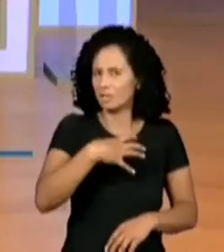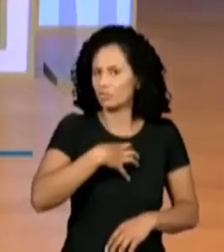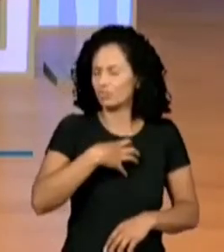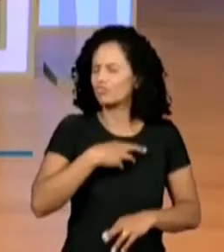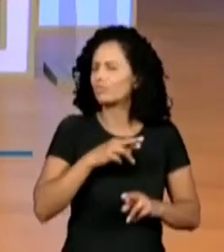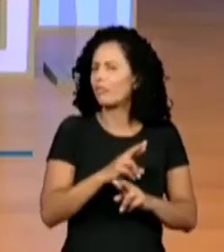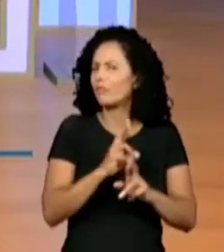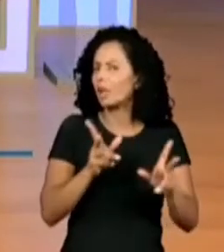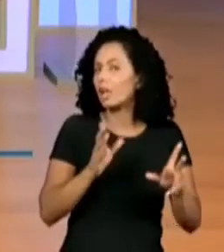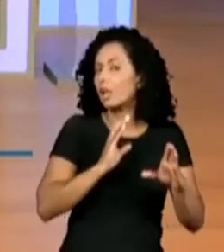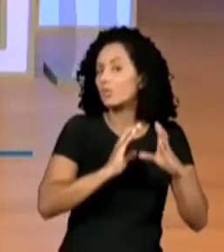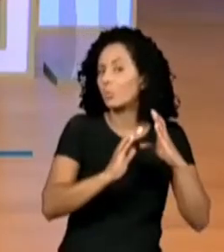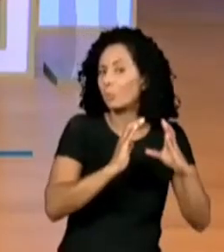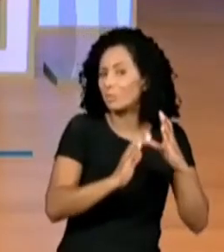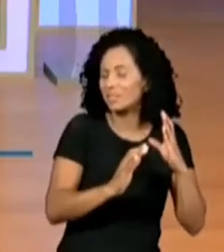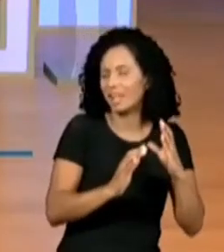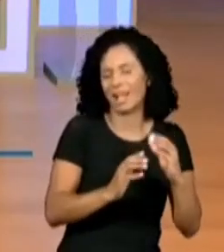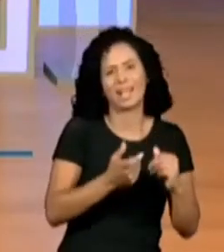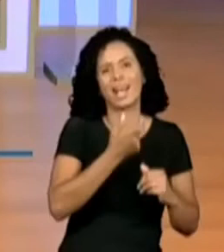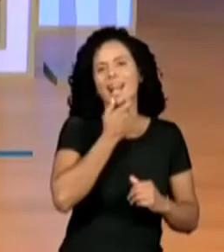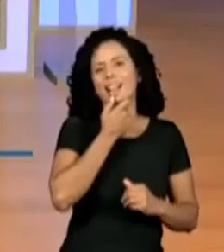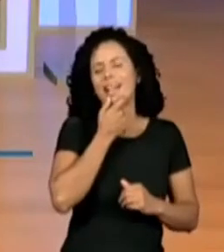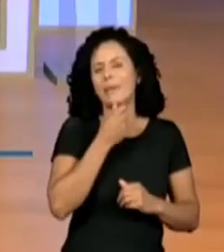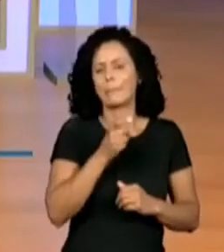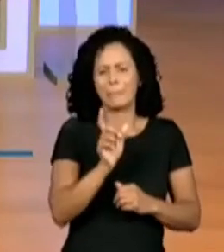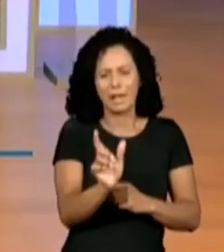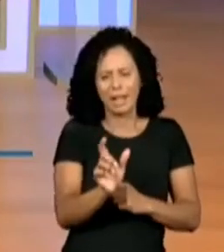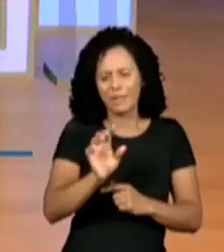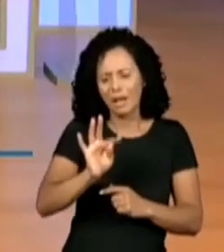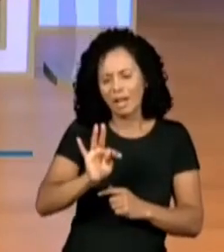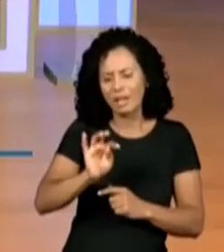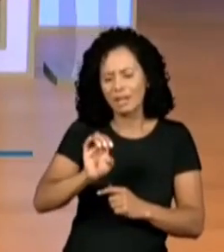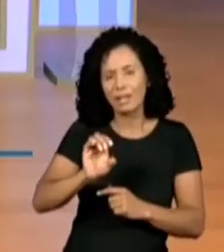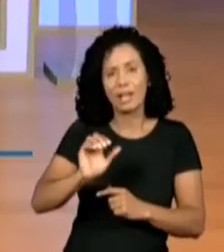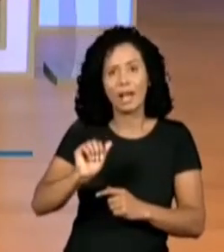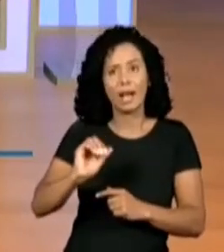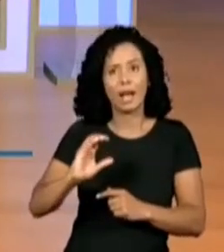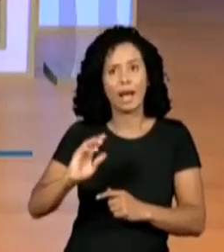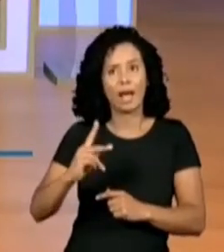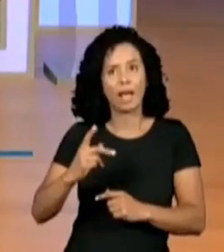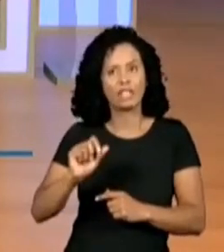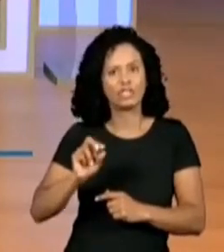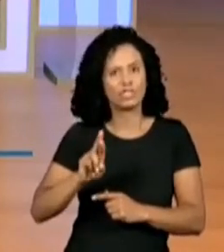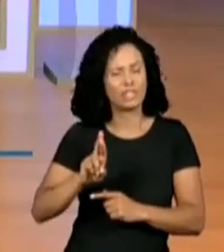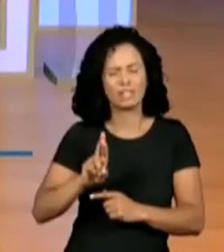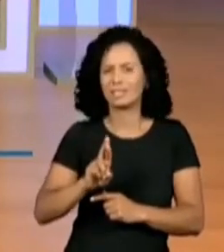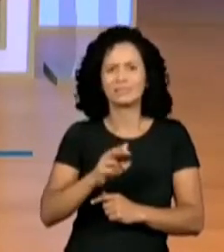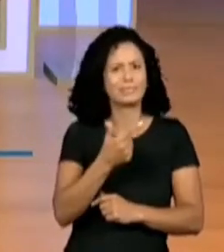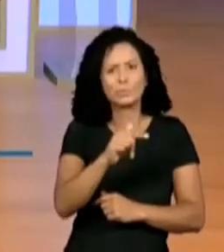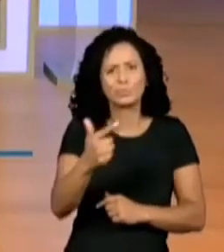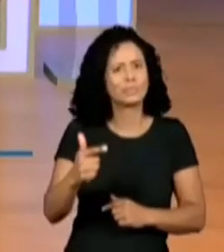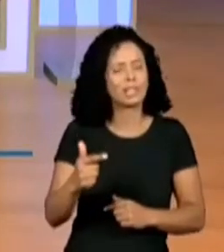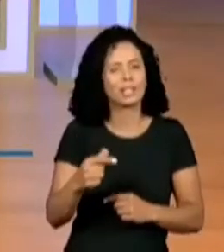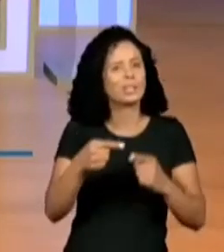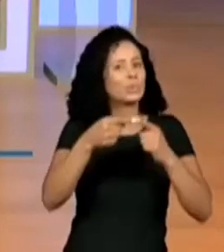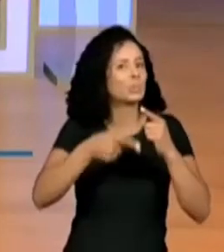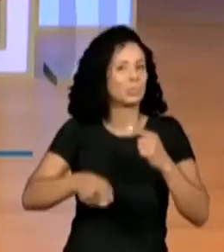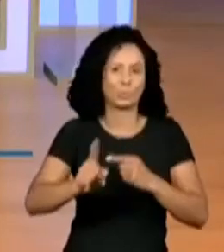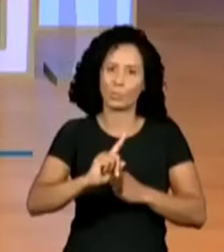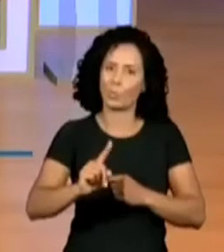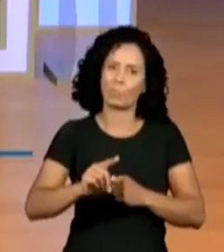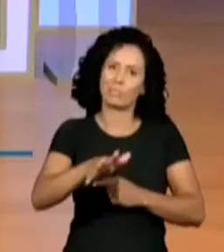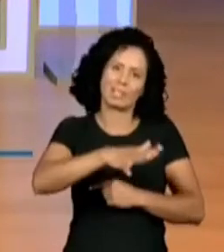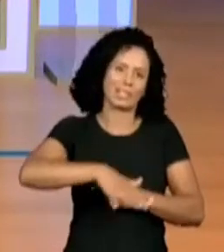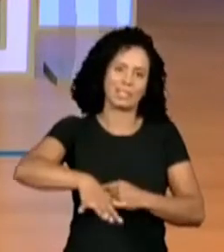lógico, né? A gente não ouve a palavra Teacher aparecendo. Ok? Então, não faz parte da cultura chamar